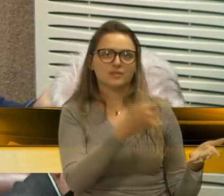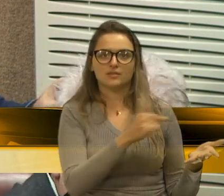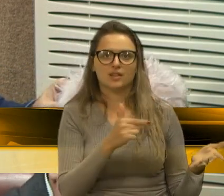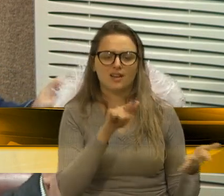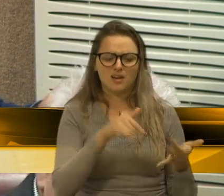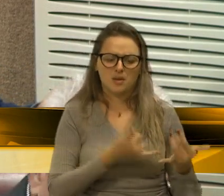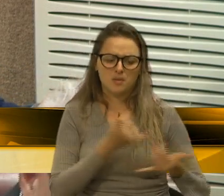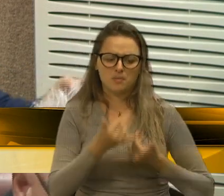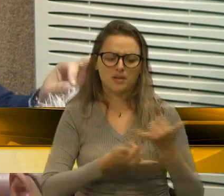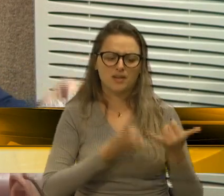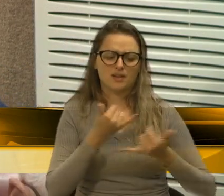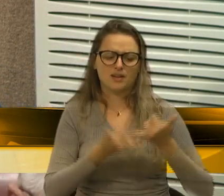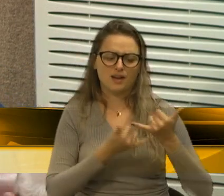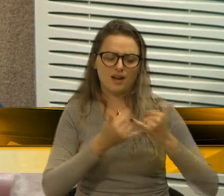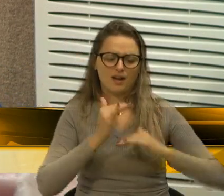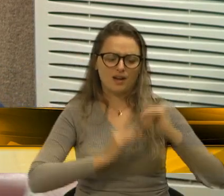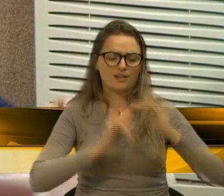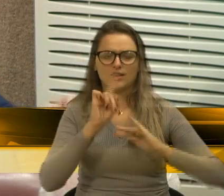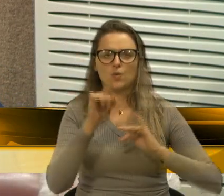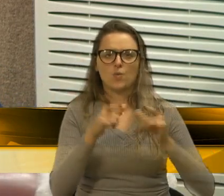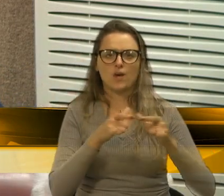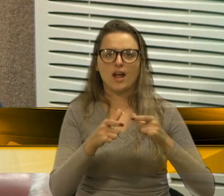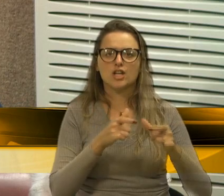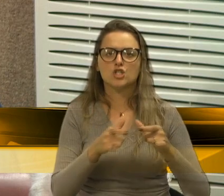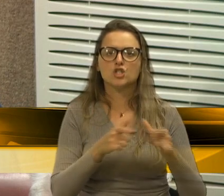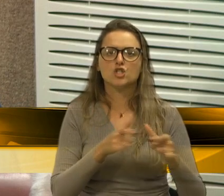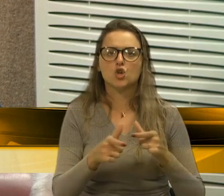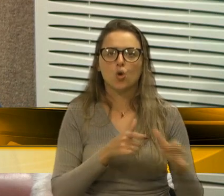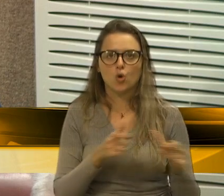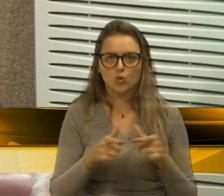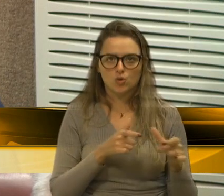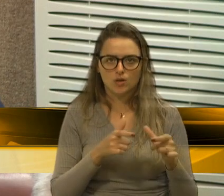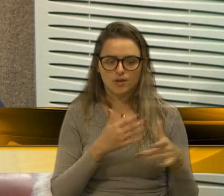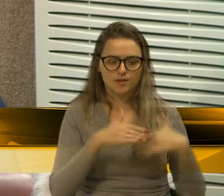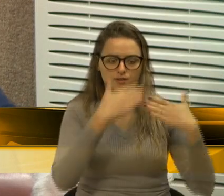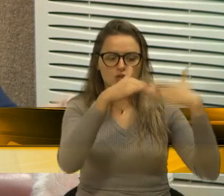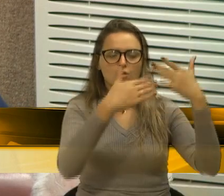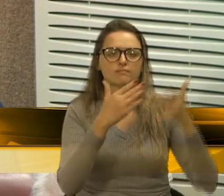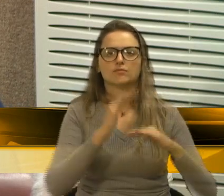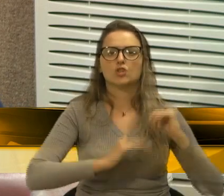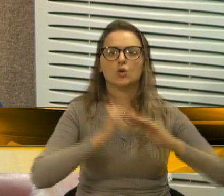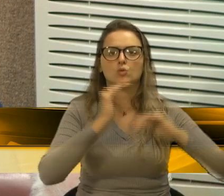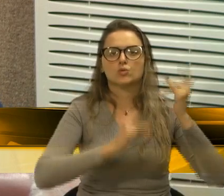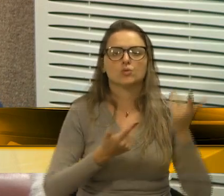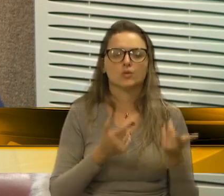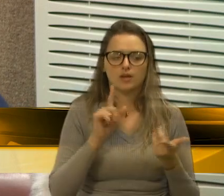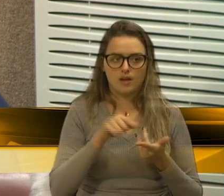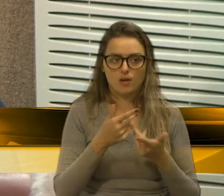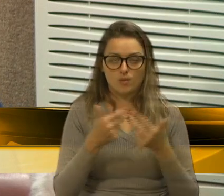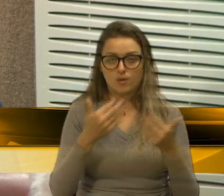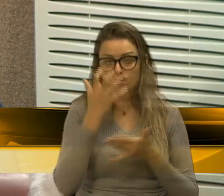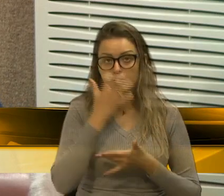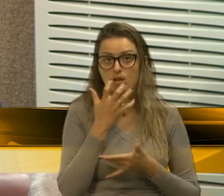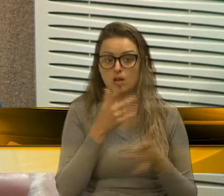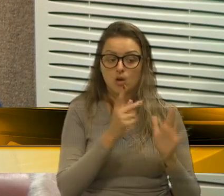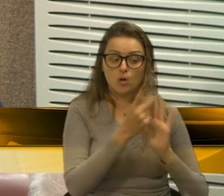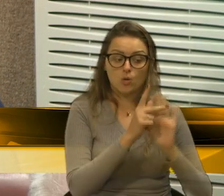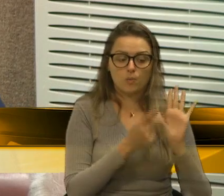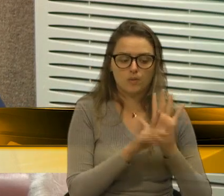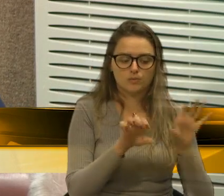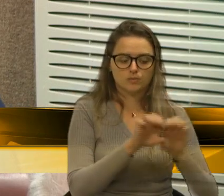de cidade, isso aqui não é lego, Caxias não é um lego que tu monta e desmonta. Tem que levar a sério. O plano diretor é muito sério.